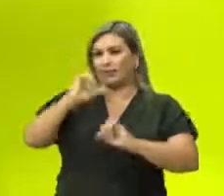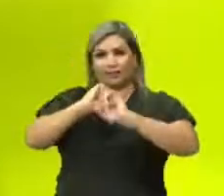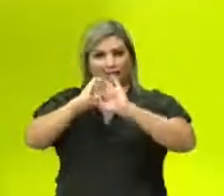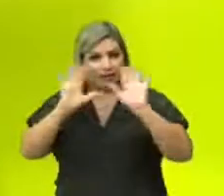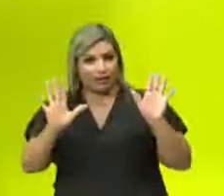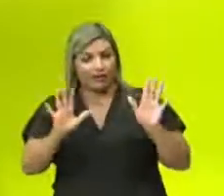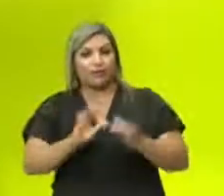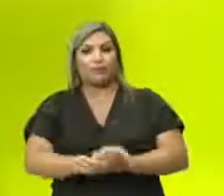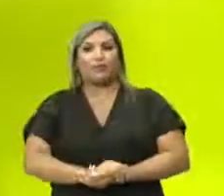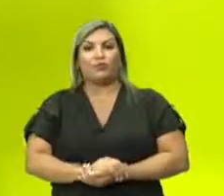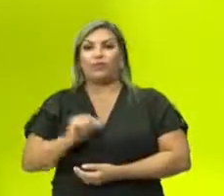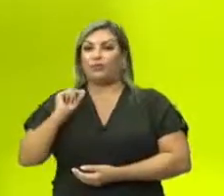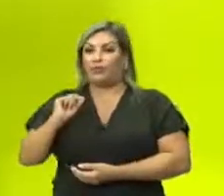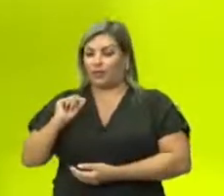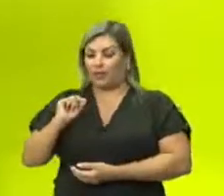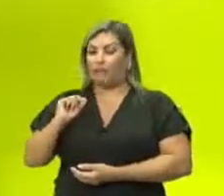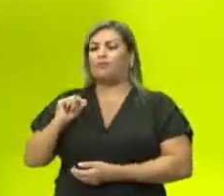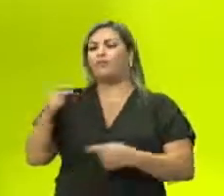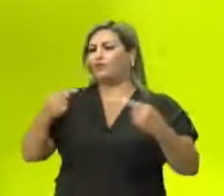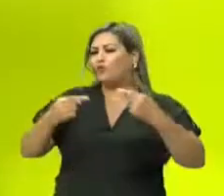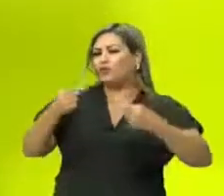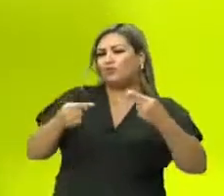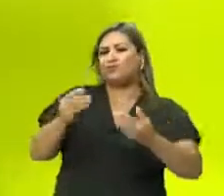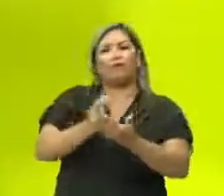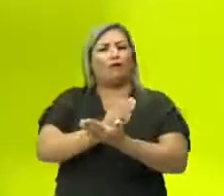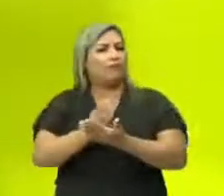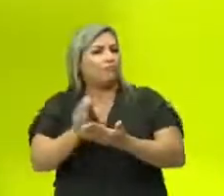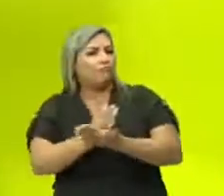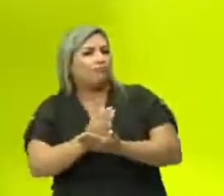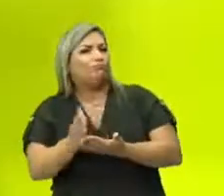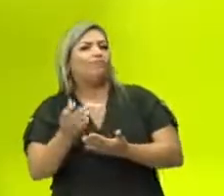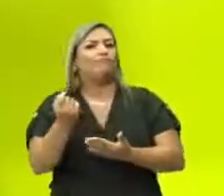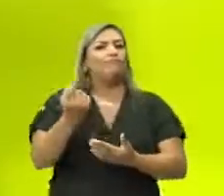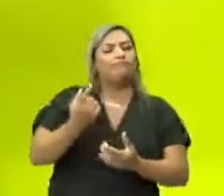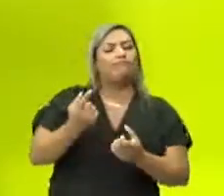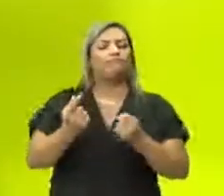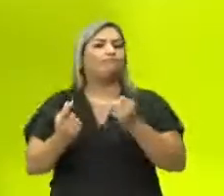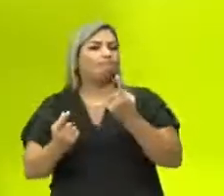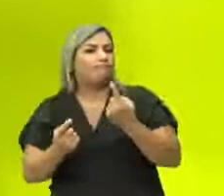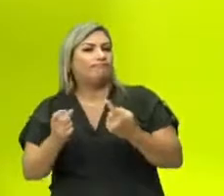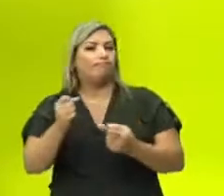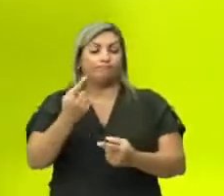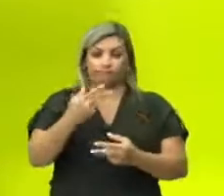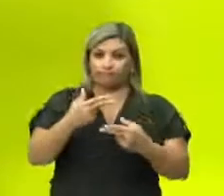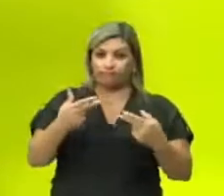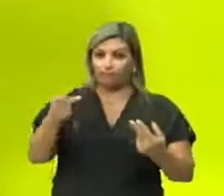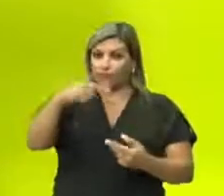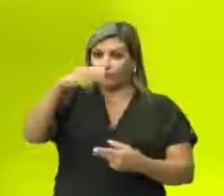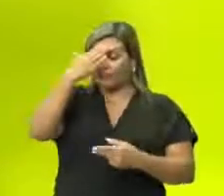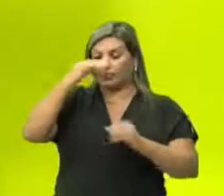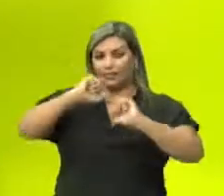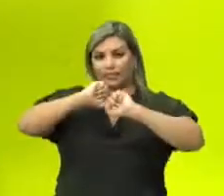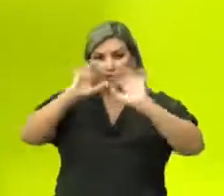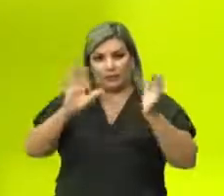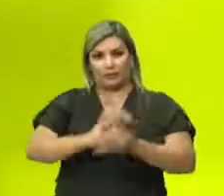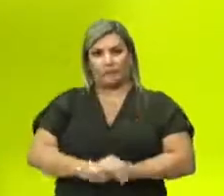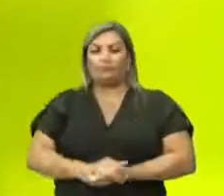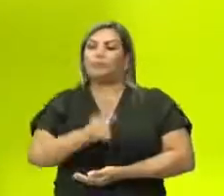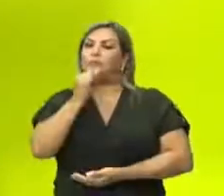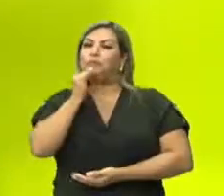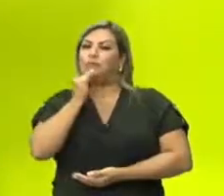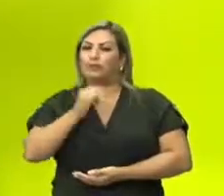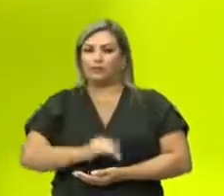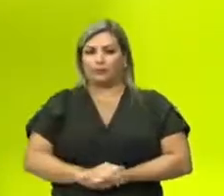tenho que agora discutir com vocês alguns, algumas coisas para que vocês entendam. Por